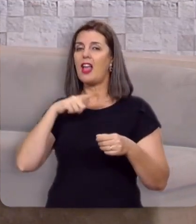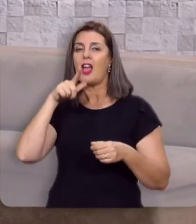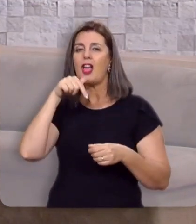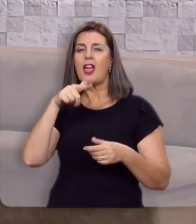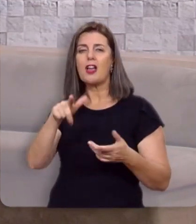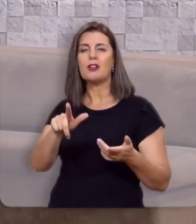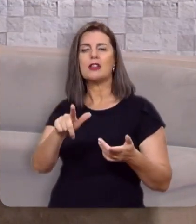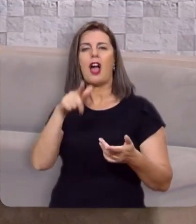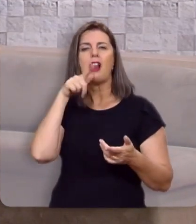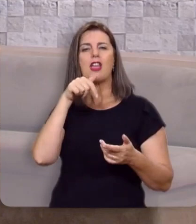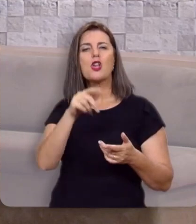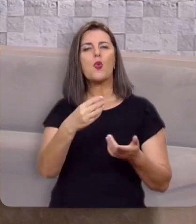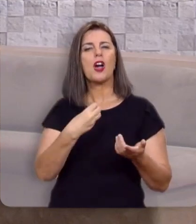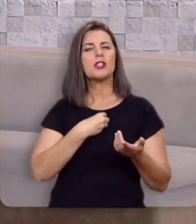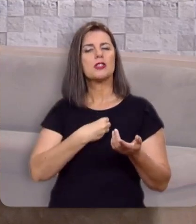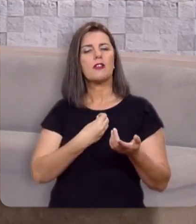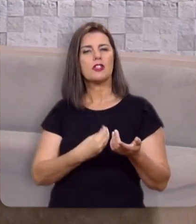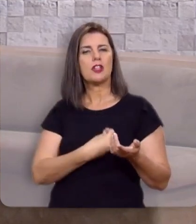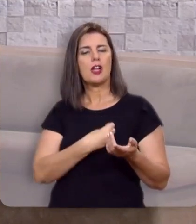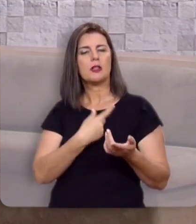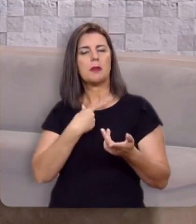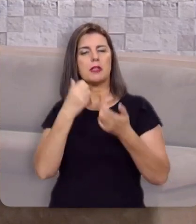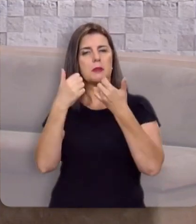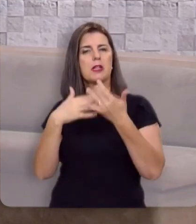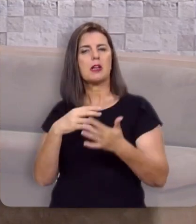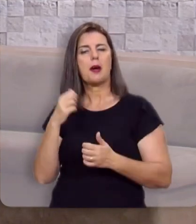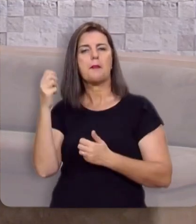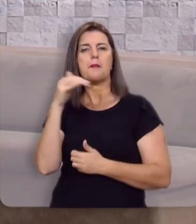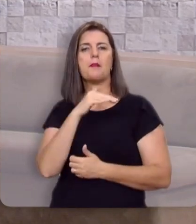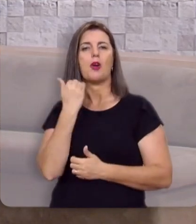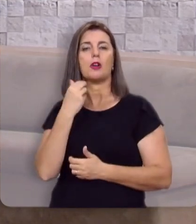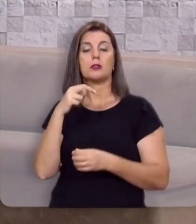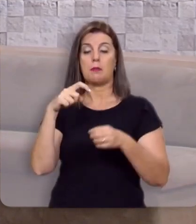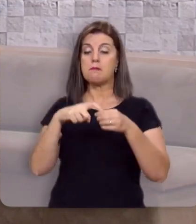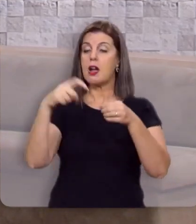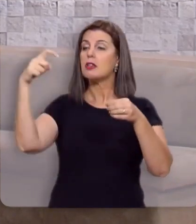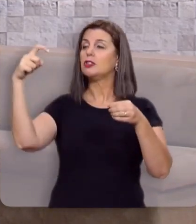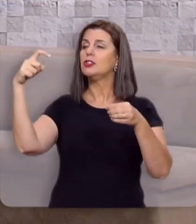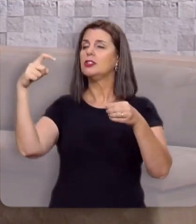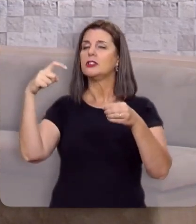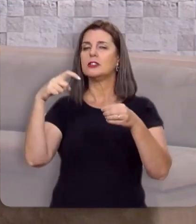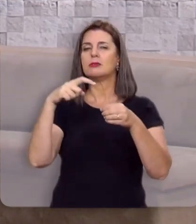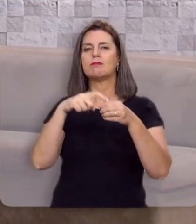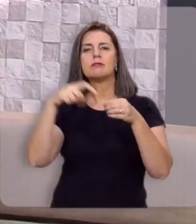linguagem eufêmica para descrever a morte. Partida.